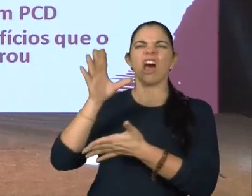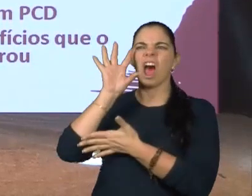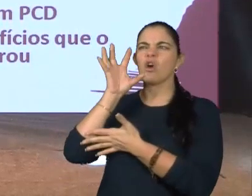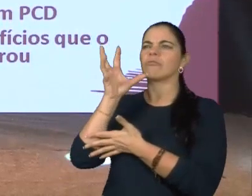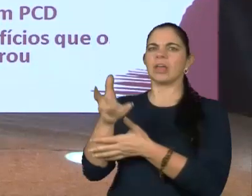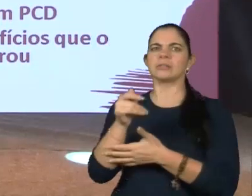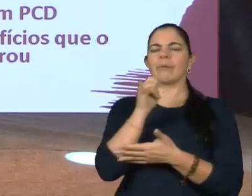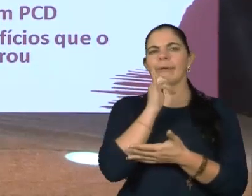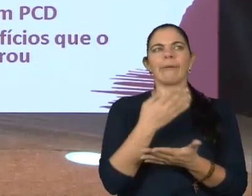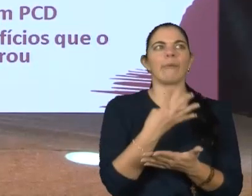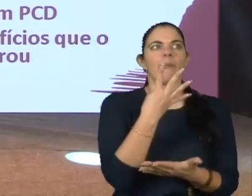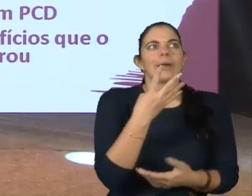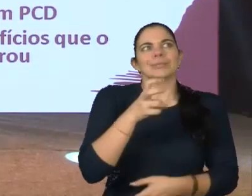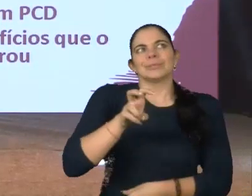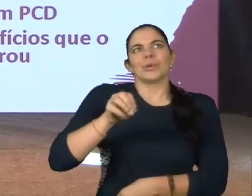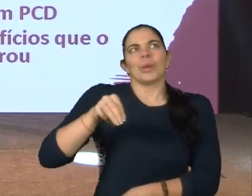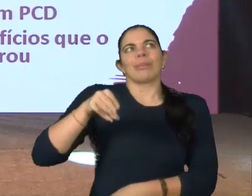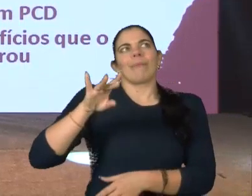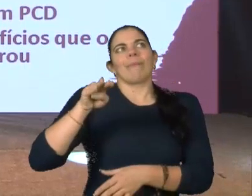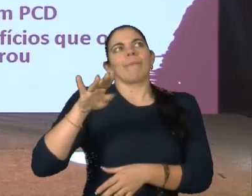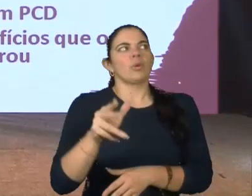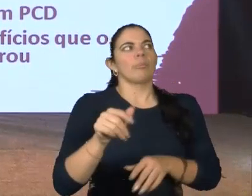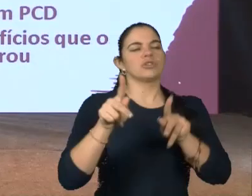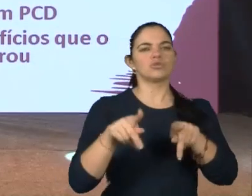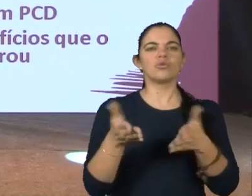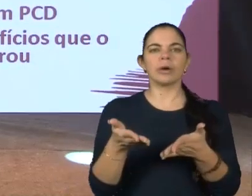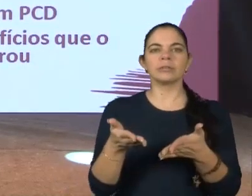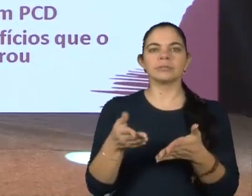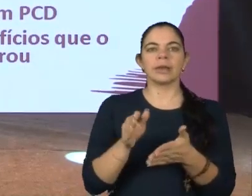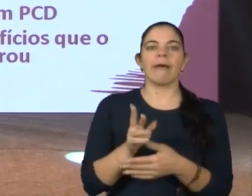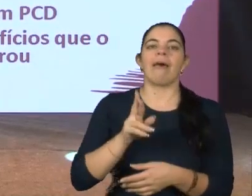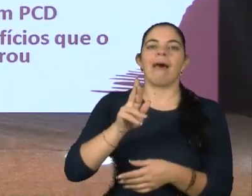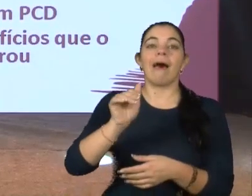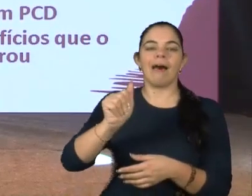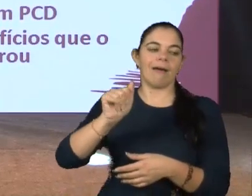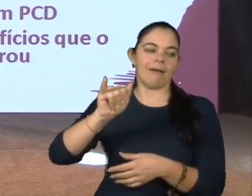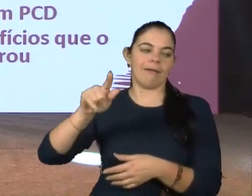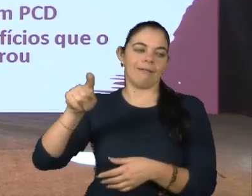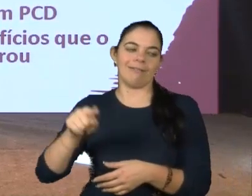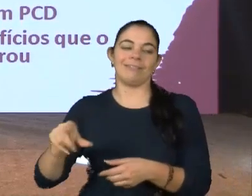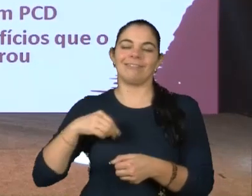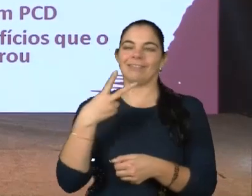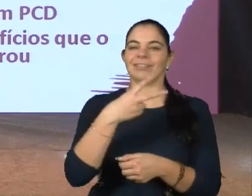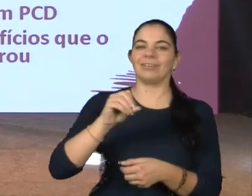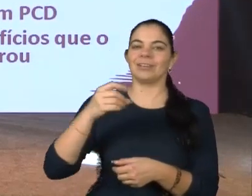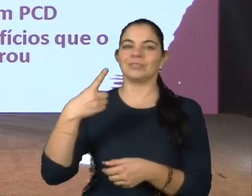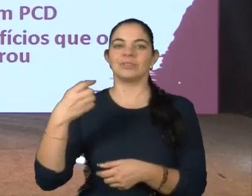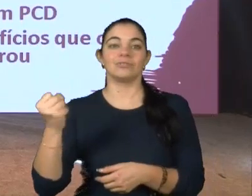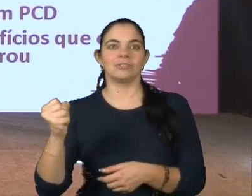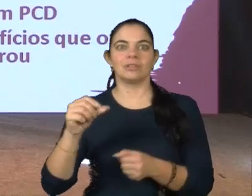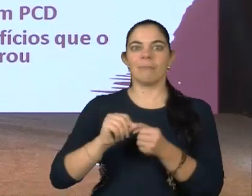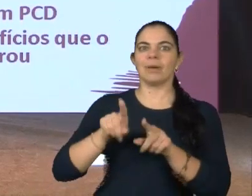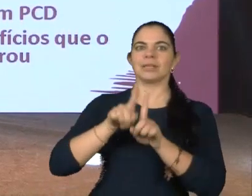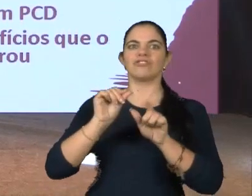aqui 450 mil pessoas formalmente empregadas, segundo a RAIS de 2018, mas que a gente transversalize,